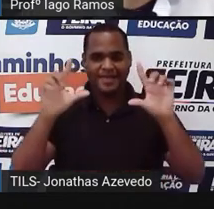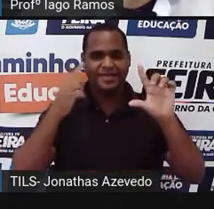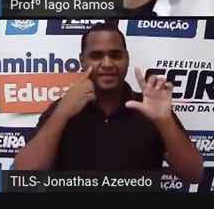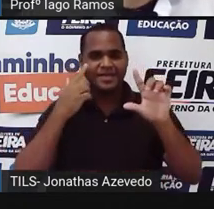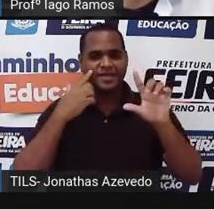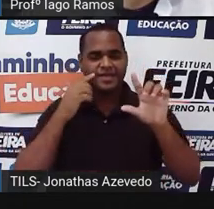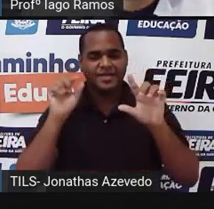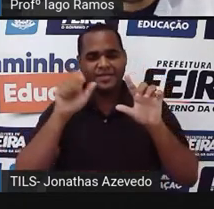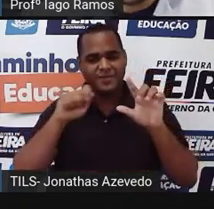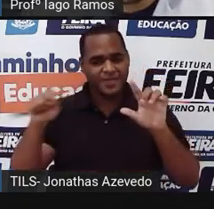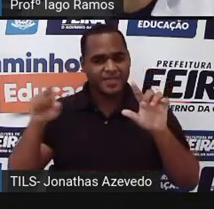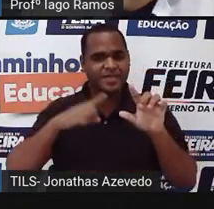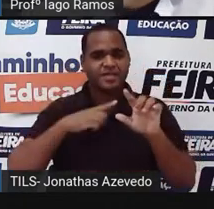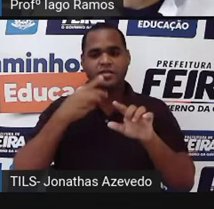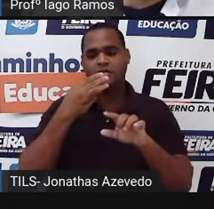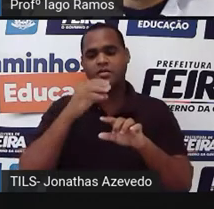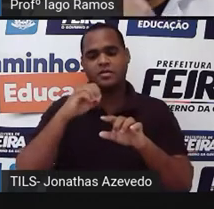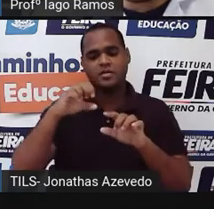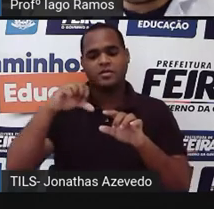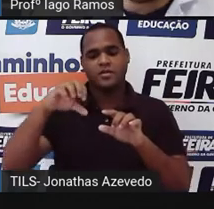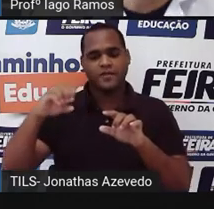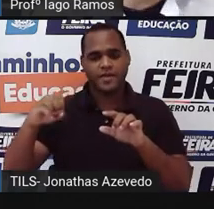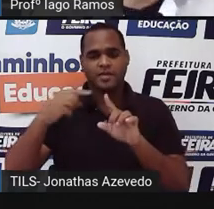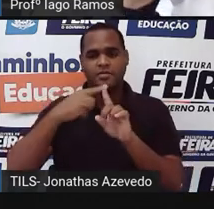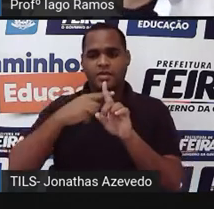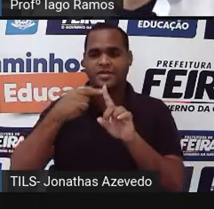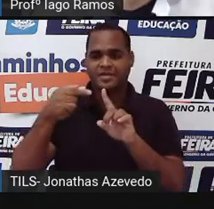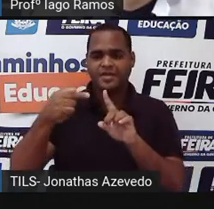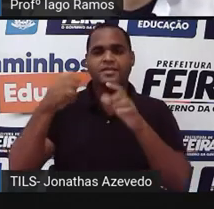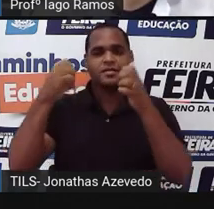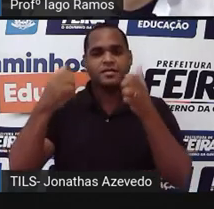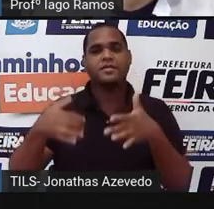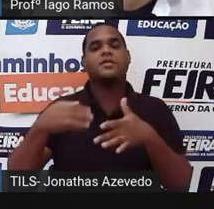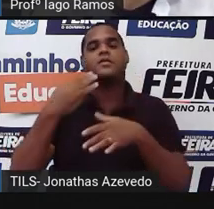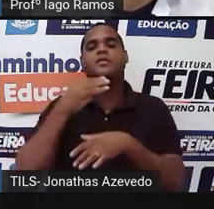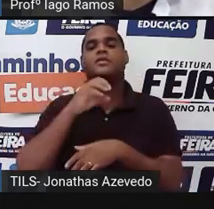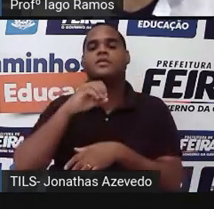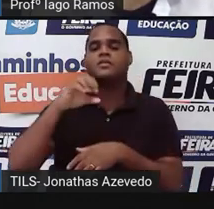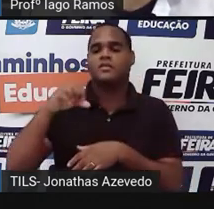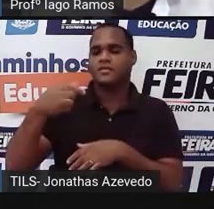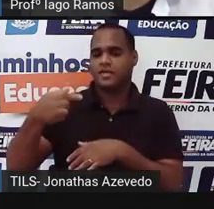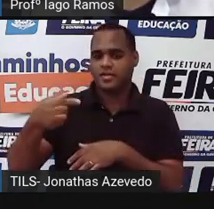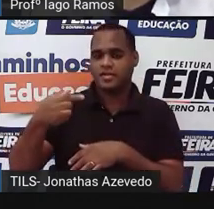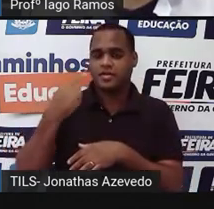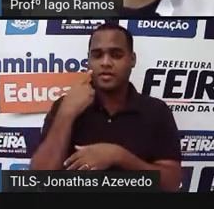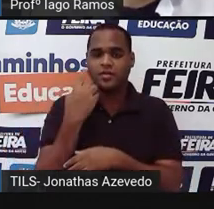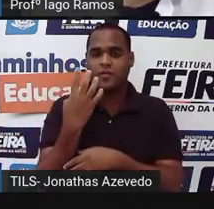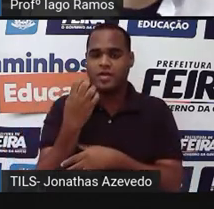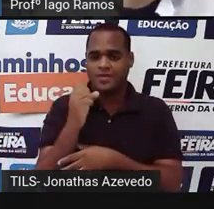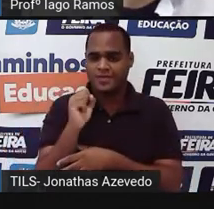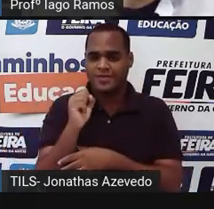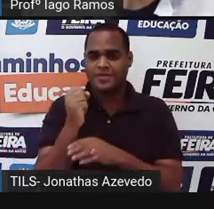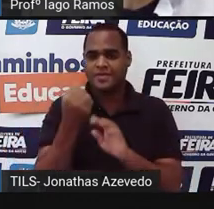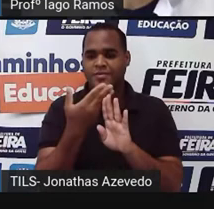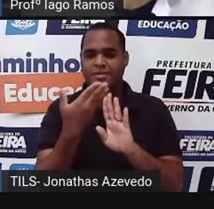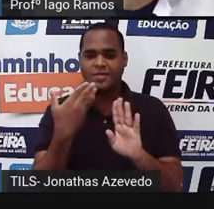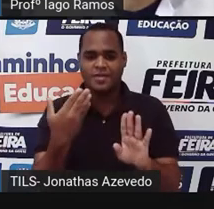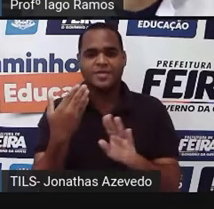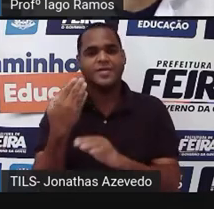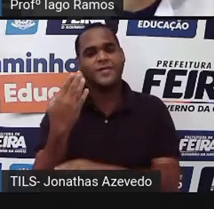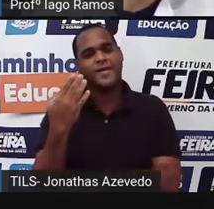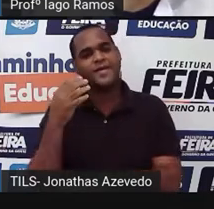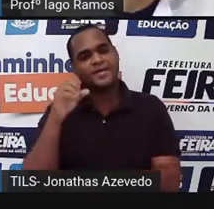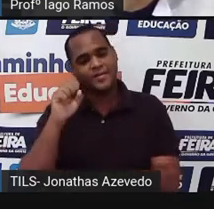mais 90 mais 7 porque volta a ser 397 e o 48 eu separo o 40 do 8